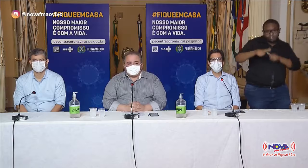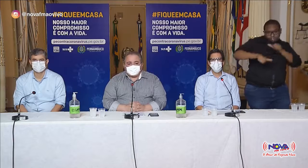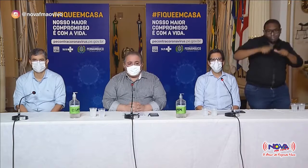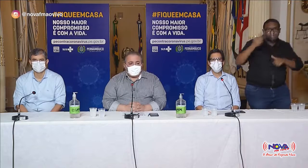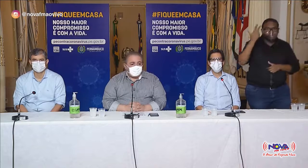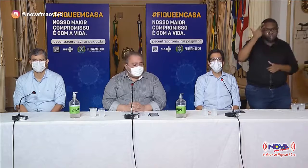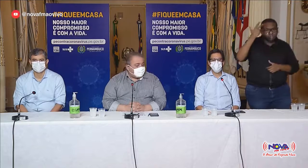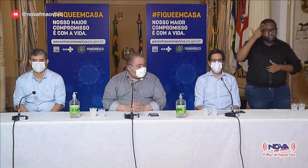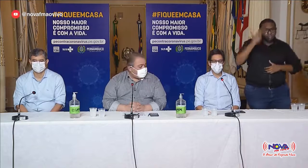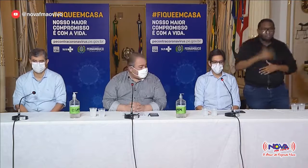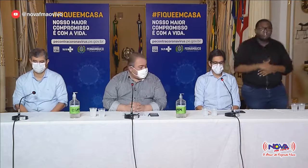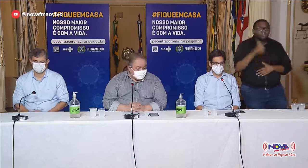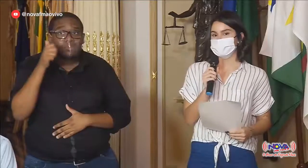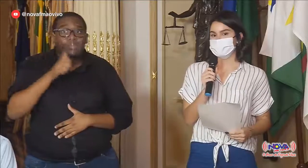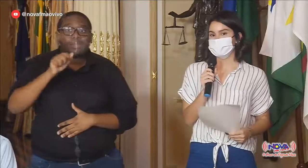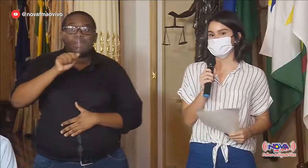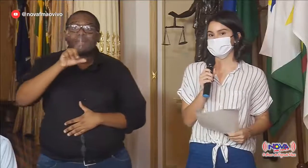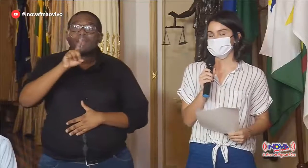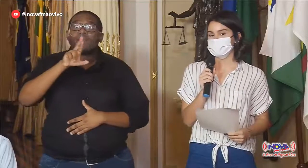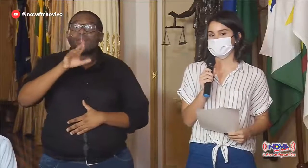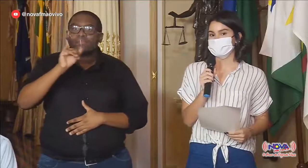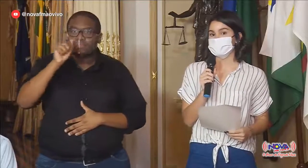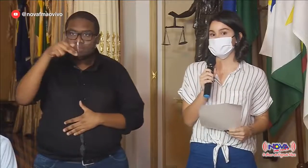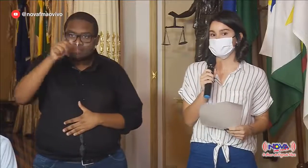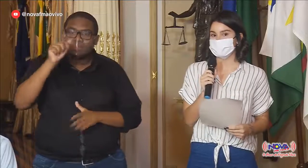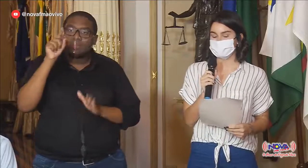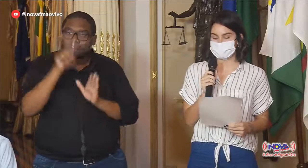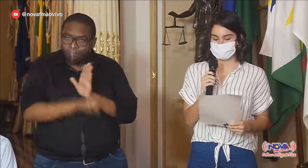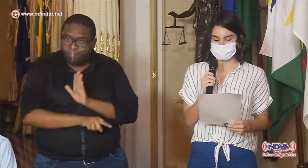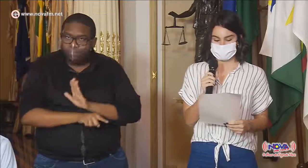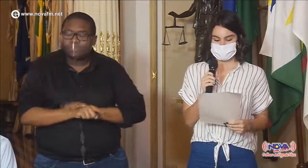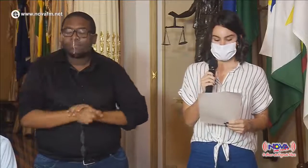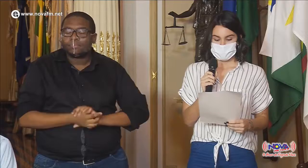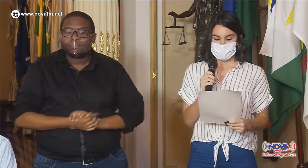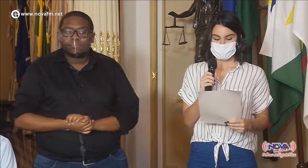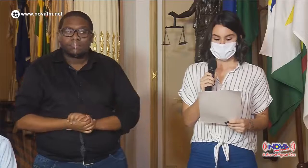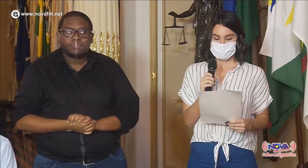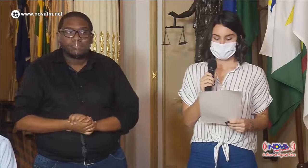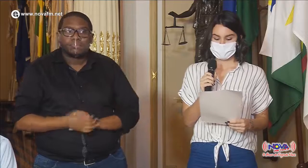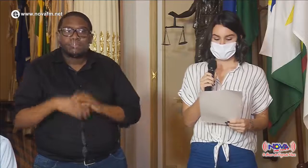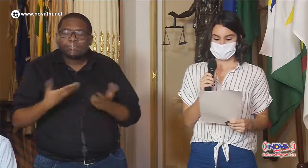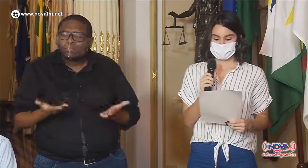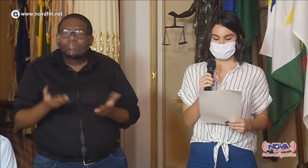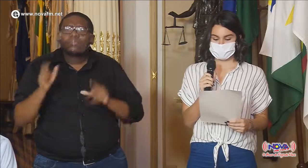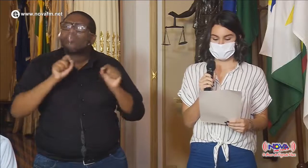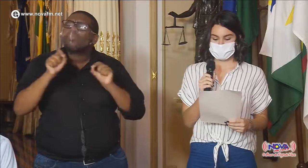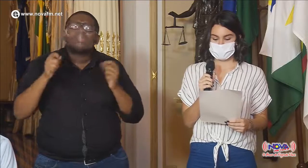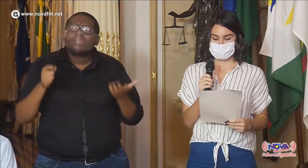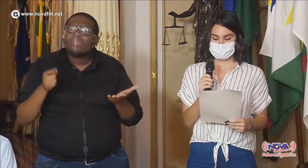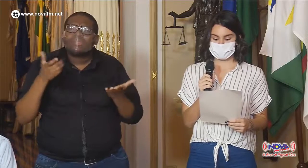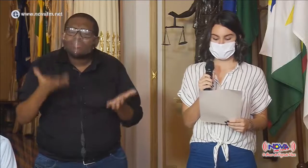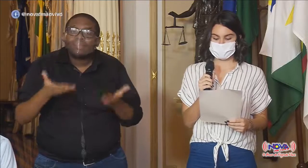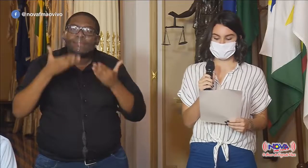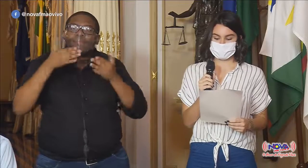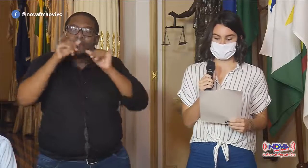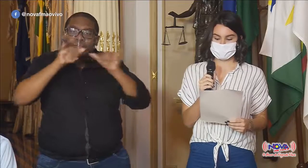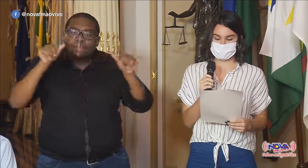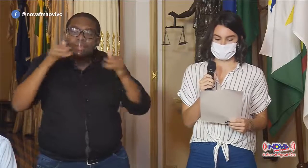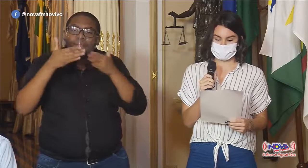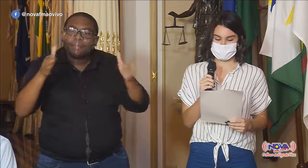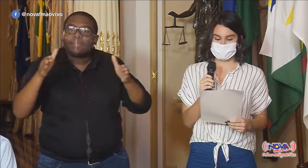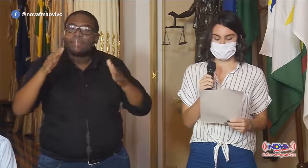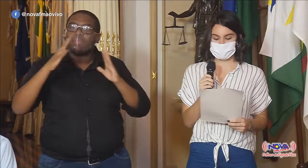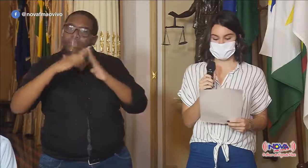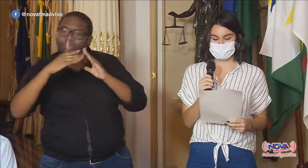Adriana Vitor, da TV Jornal, pergunta para o secretário Alexandre Rebello. O que justifica o anúncio da reabertura de templos